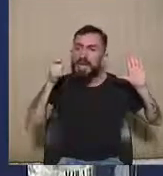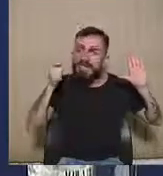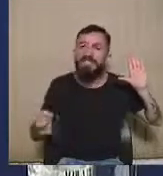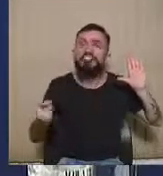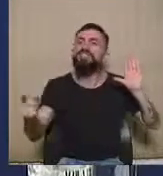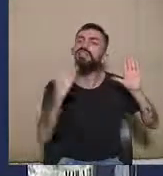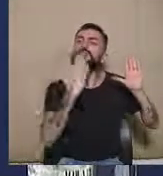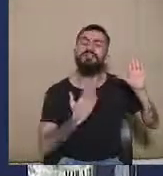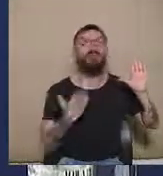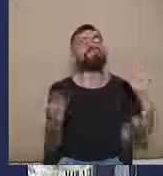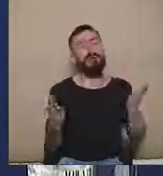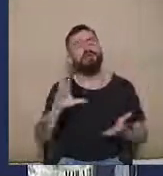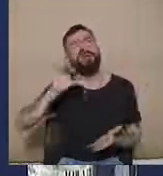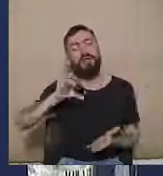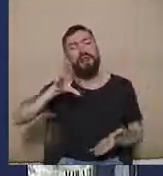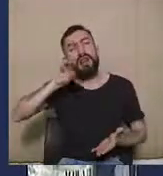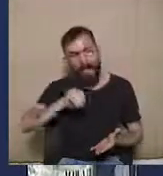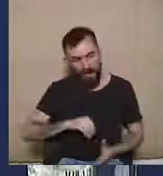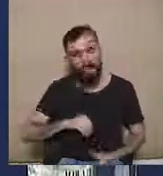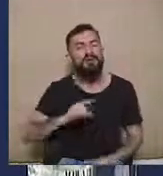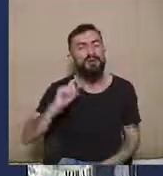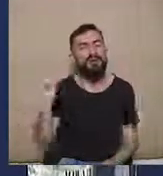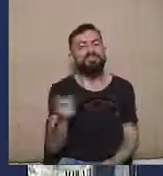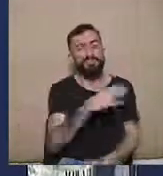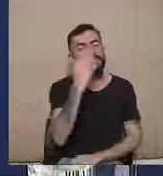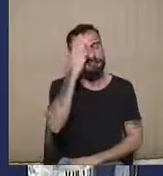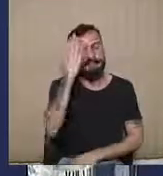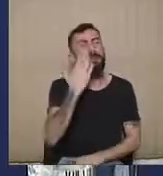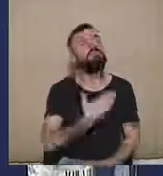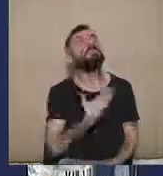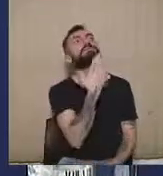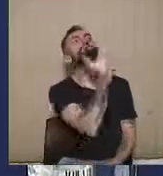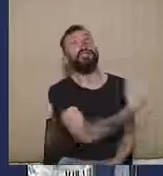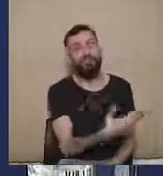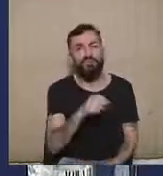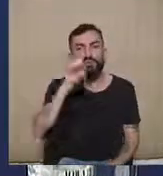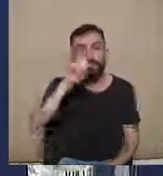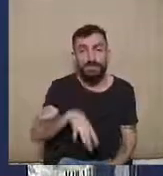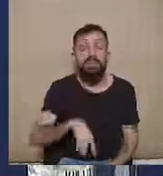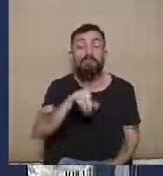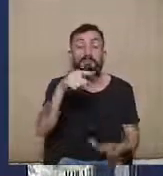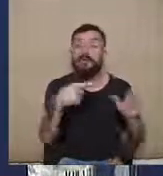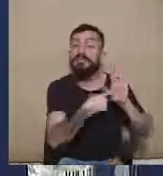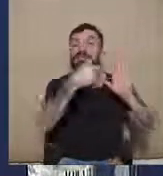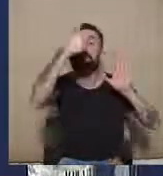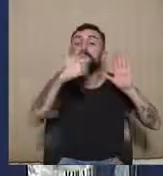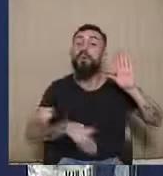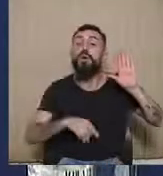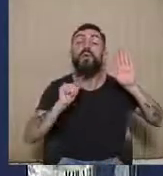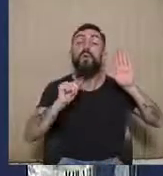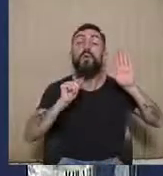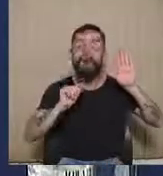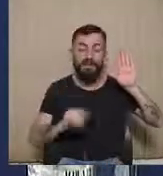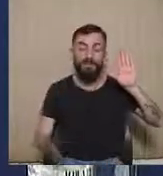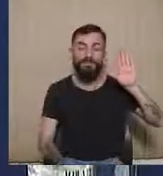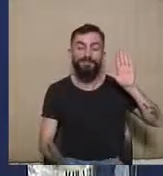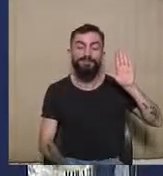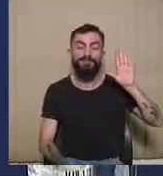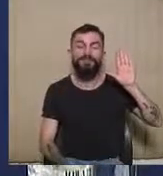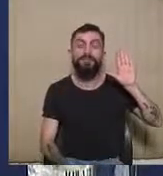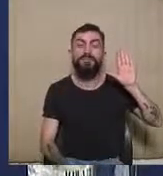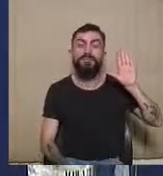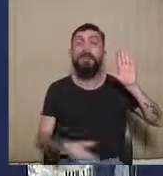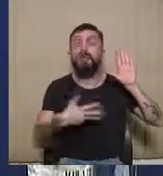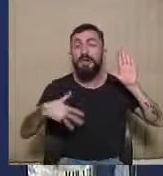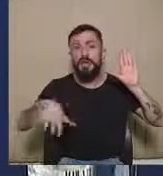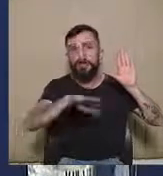evidente que ninguém aqui vai dizer que não se precisa fazer um pedido expresso, mas há aqui uma manifestação de que nós temos uma